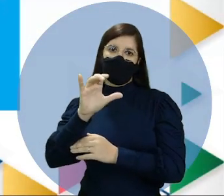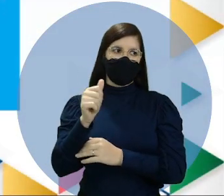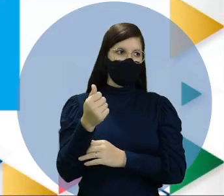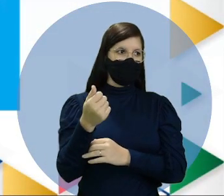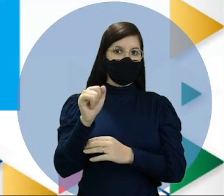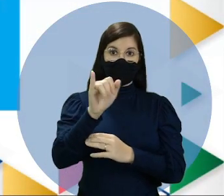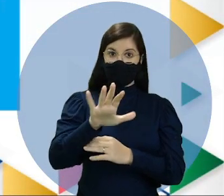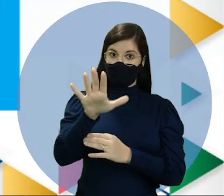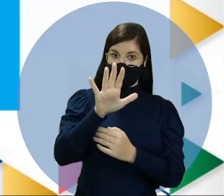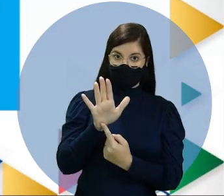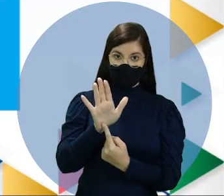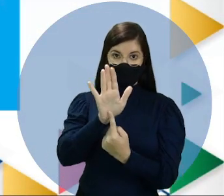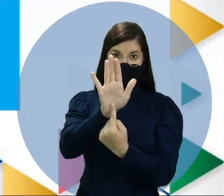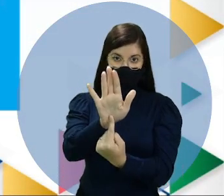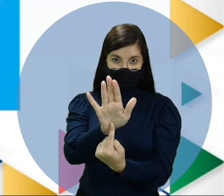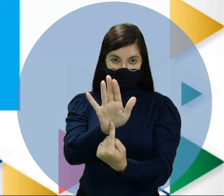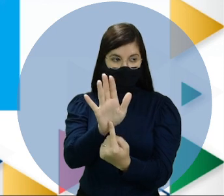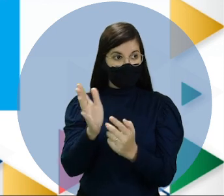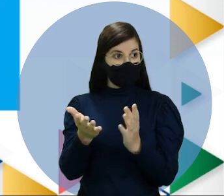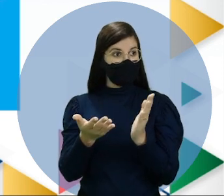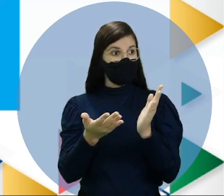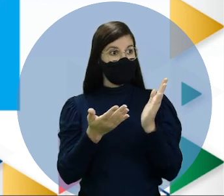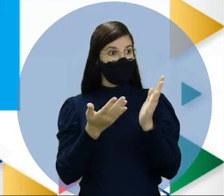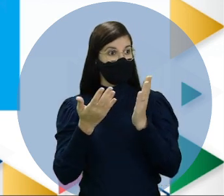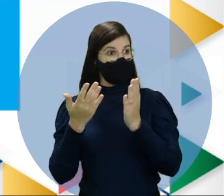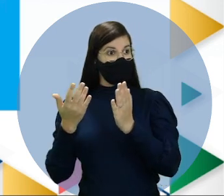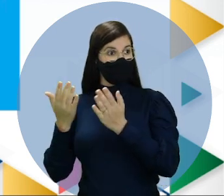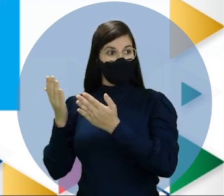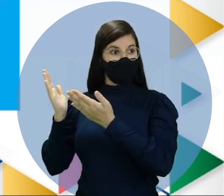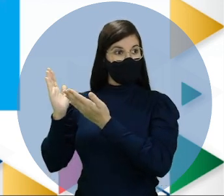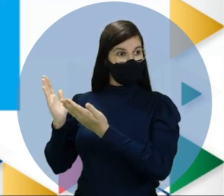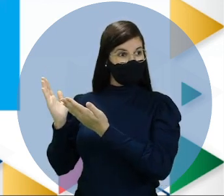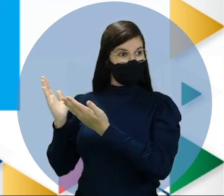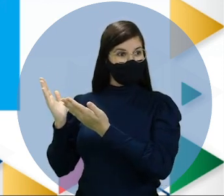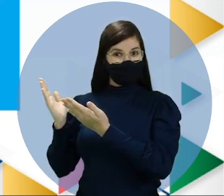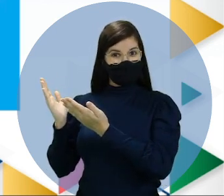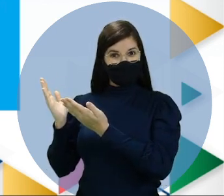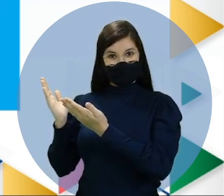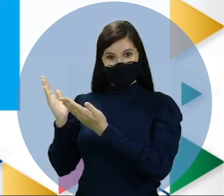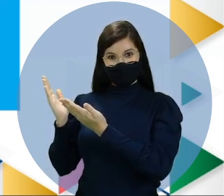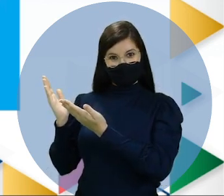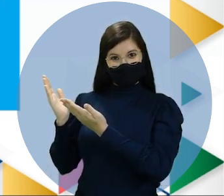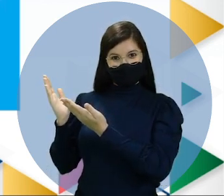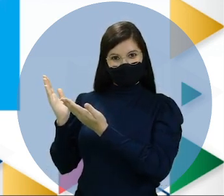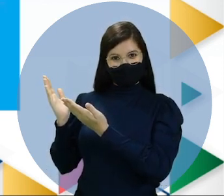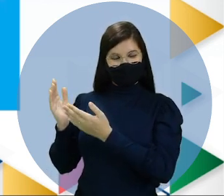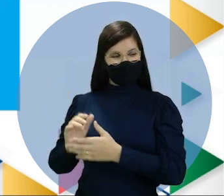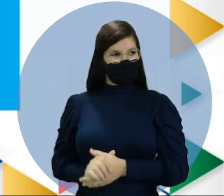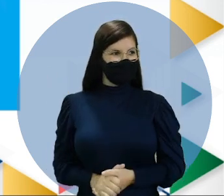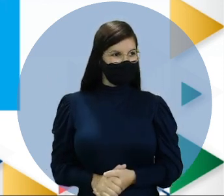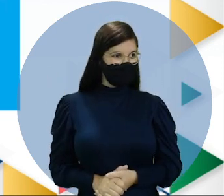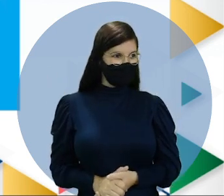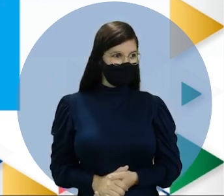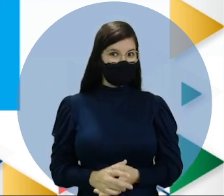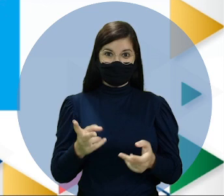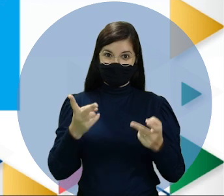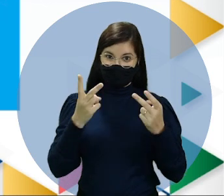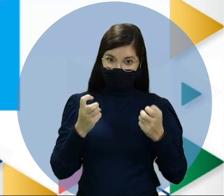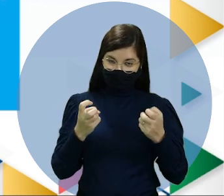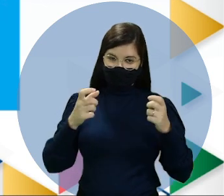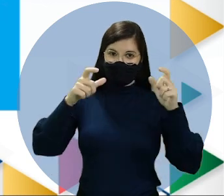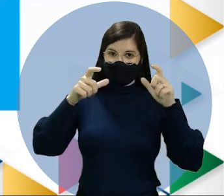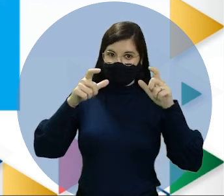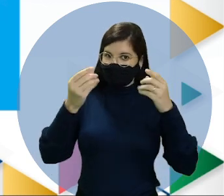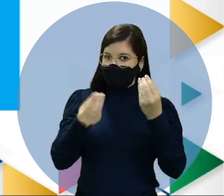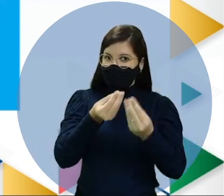que tivesse aí na telinha, muito obrigado, porque a imagem já está na telinha para vocês observarem. Olha só a Pangeia, como